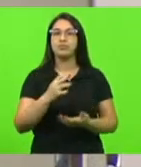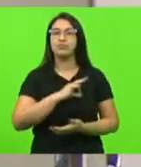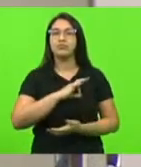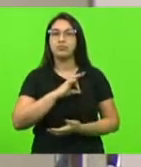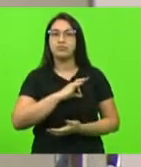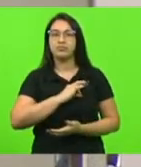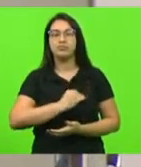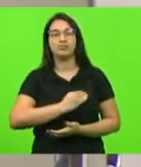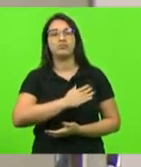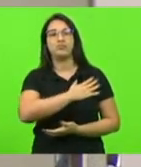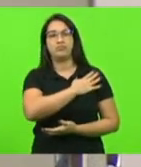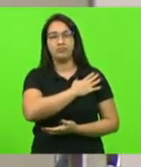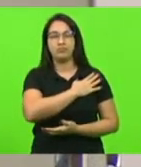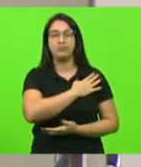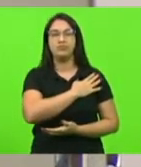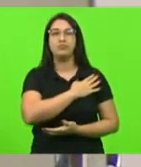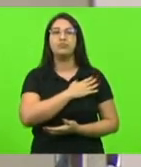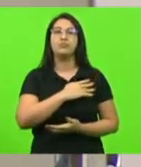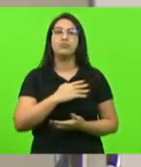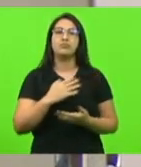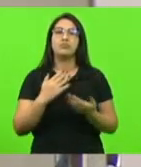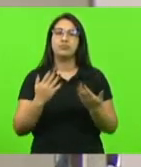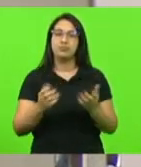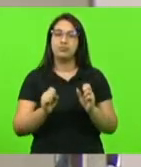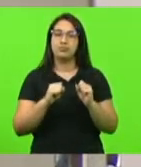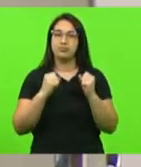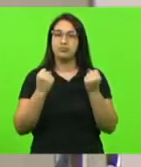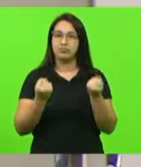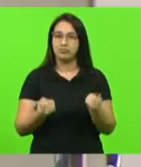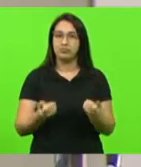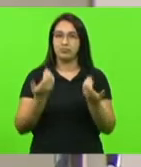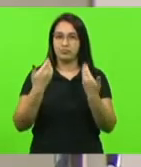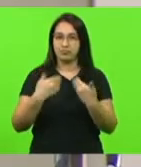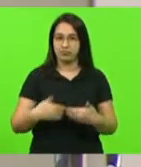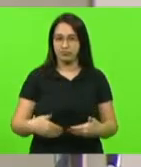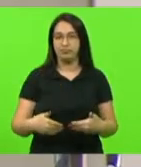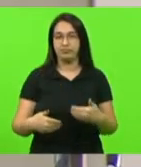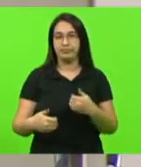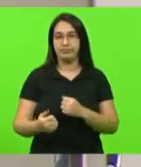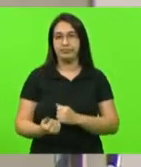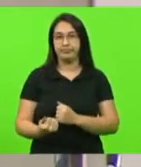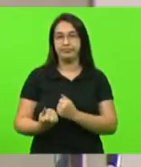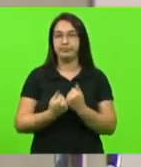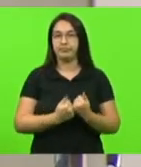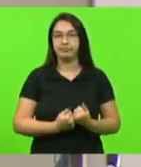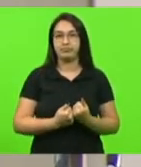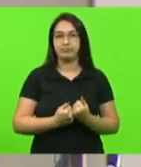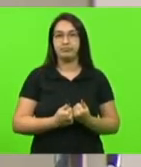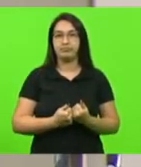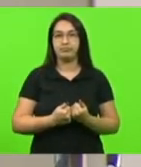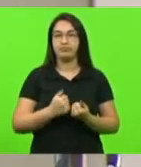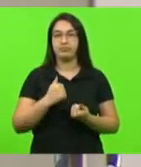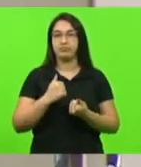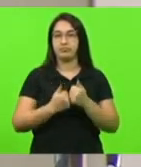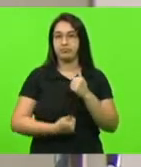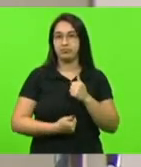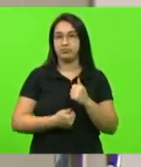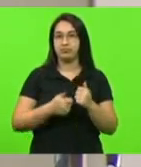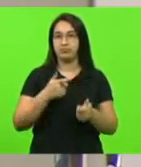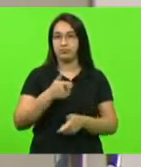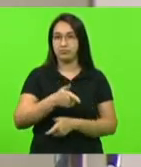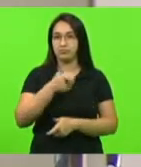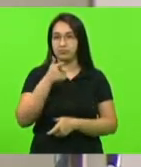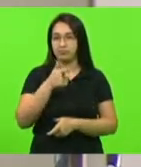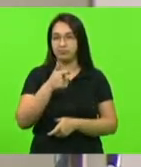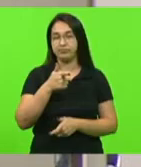difusão do direito a legítima defesa e promoção do esporte do tiro em discussão não havendo quem queira discutir